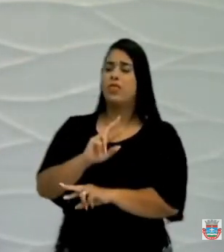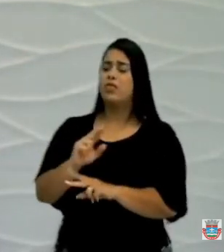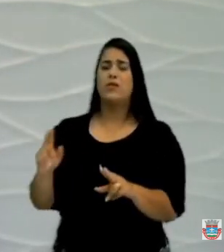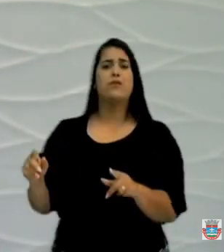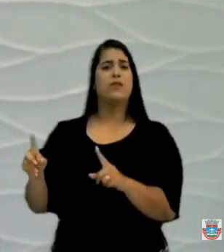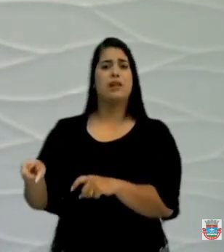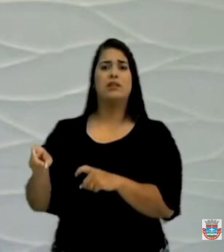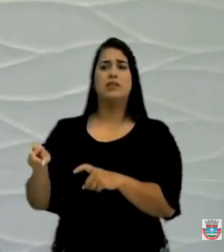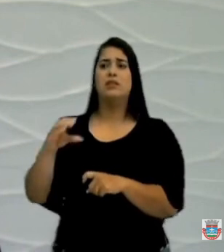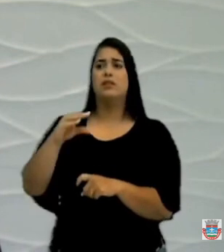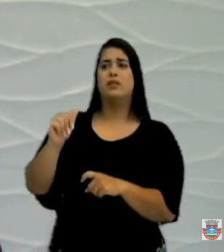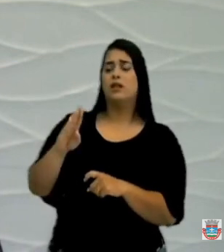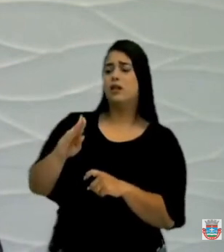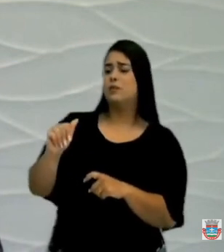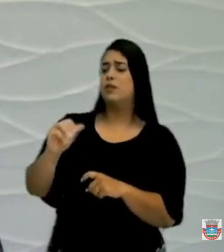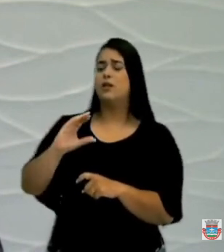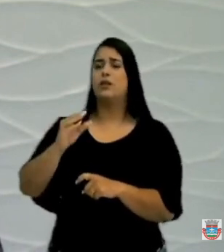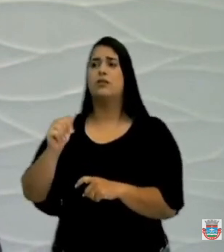Cabaças.